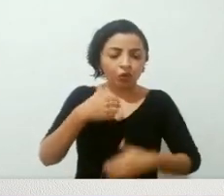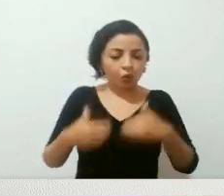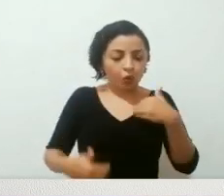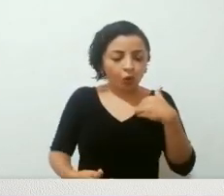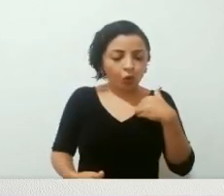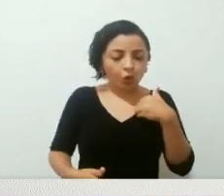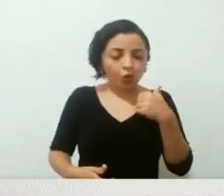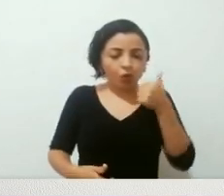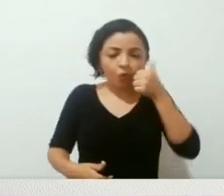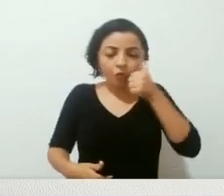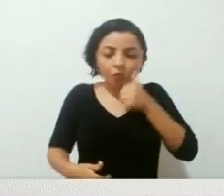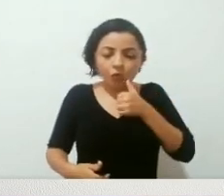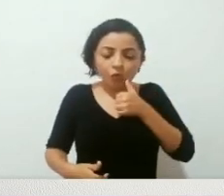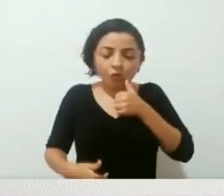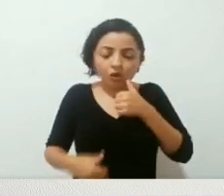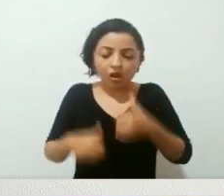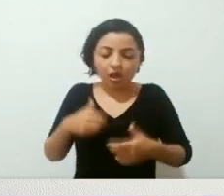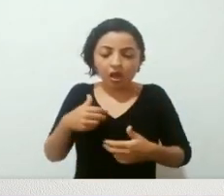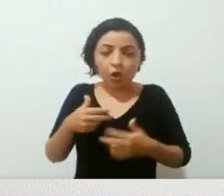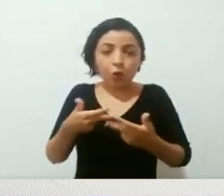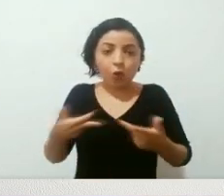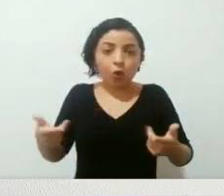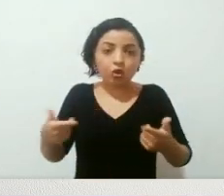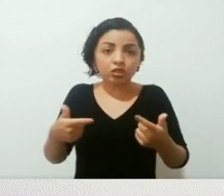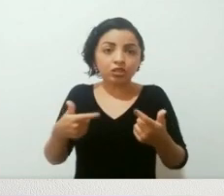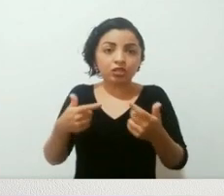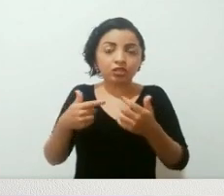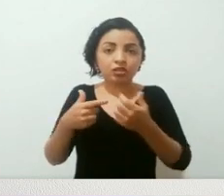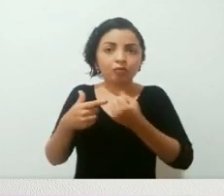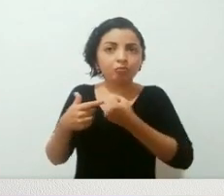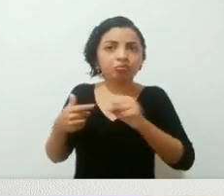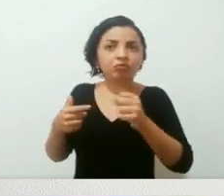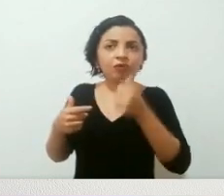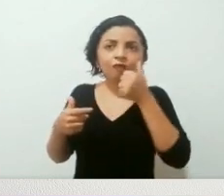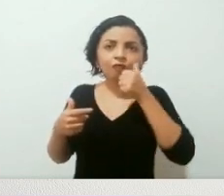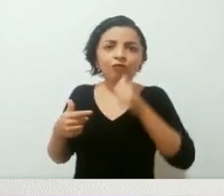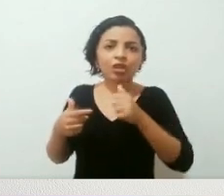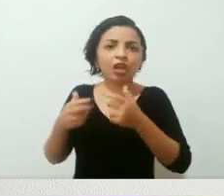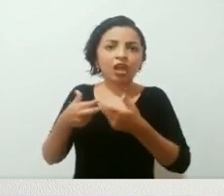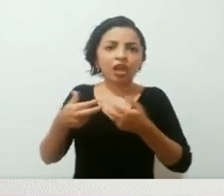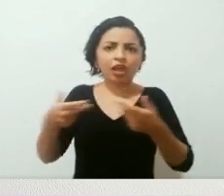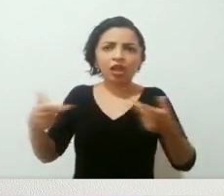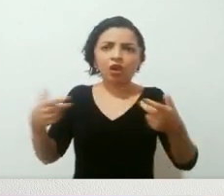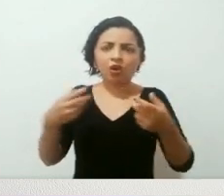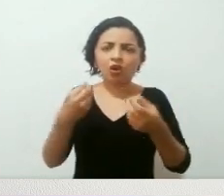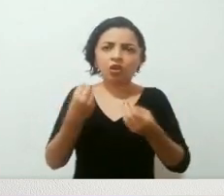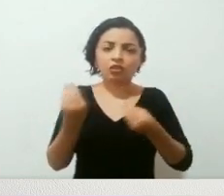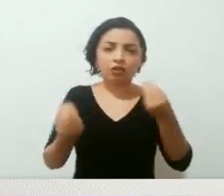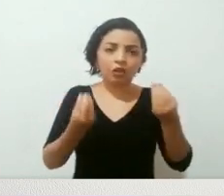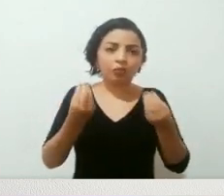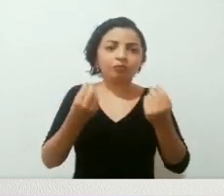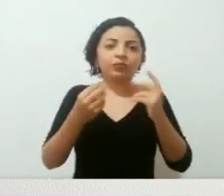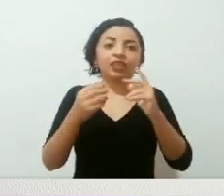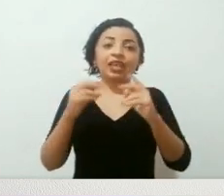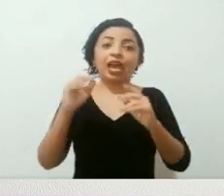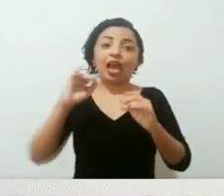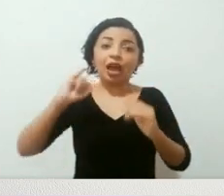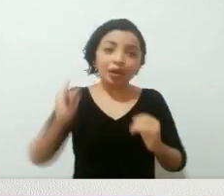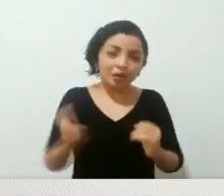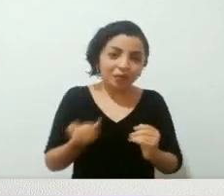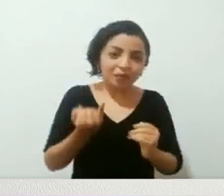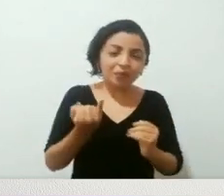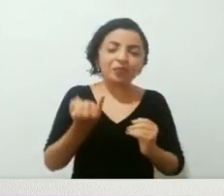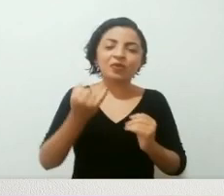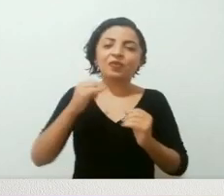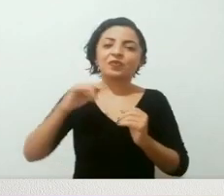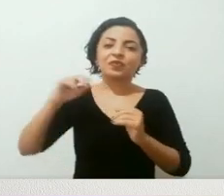corpo, sobre ser mulher, sobre o feminismo, e foi muito bem montado diante desse contexto histórico, de que a Itália estava